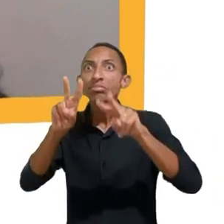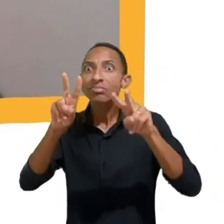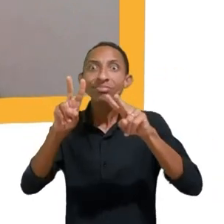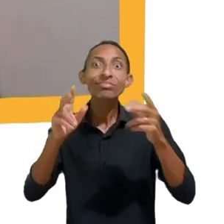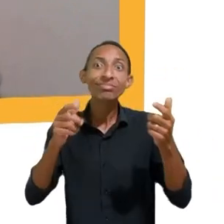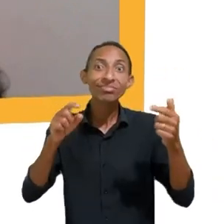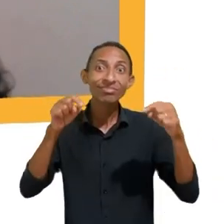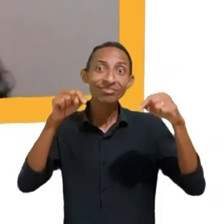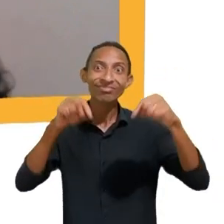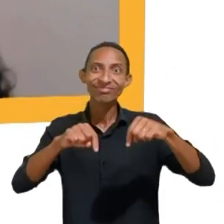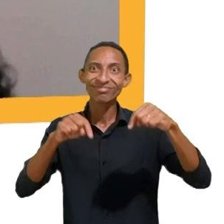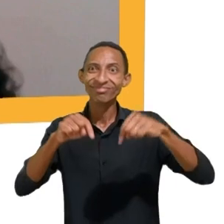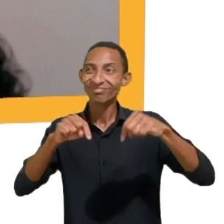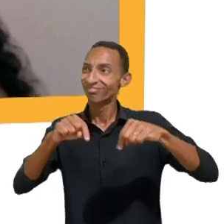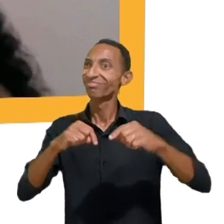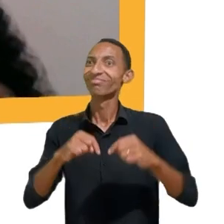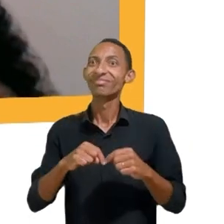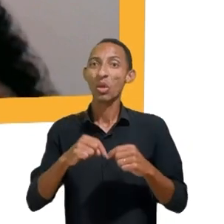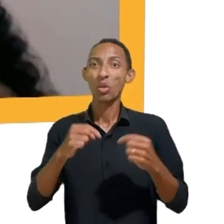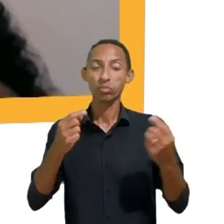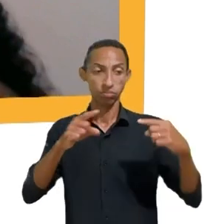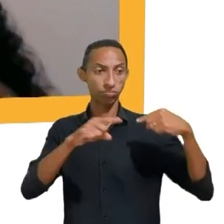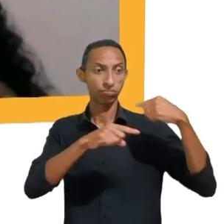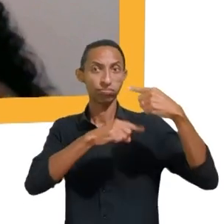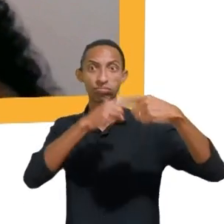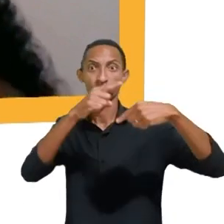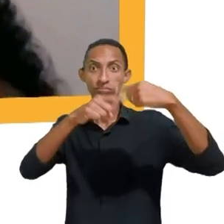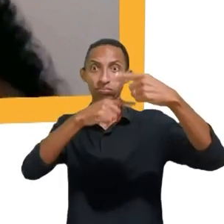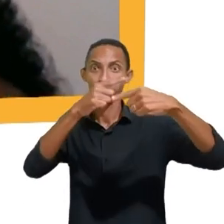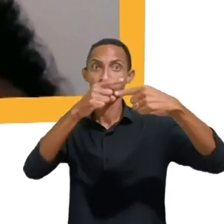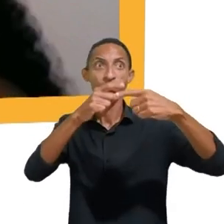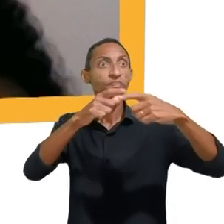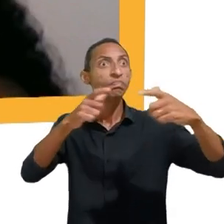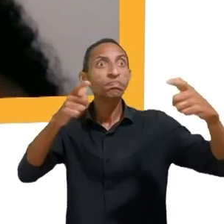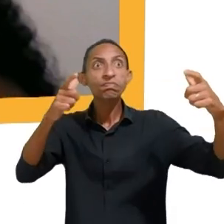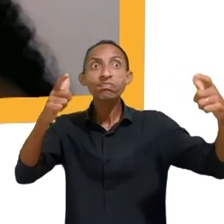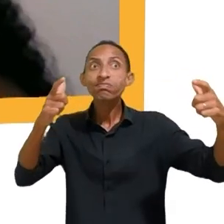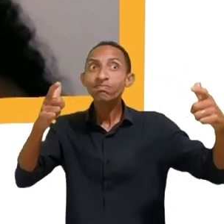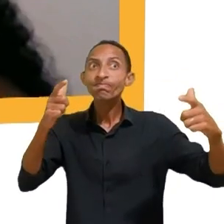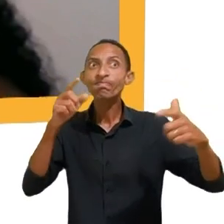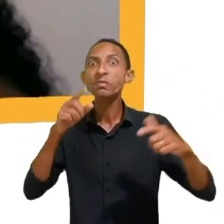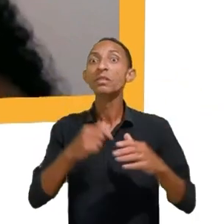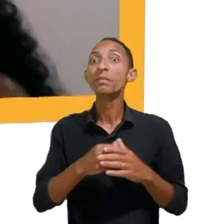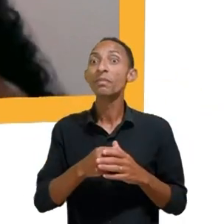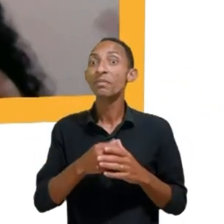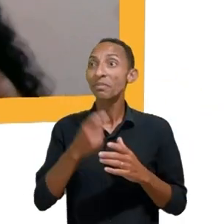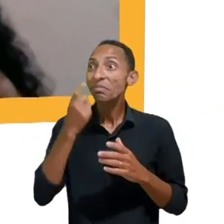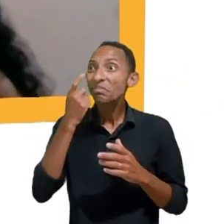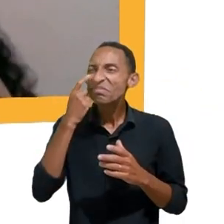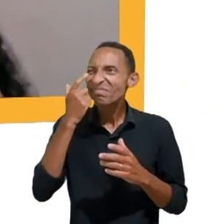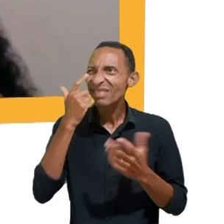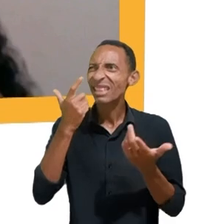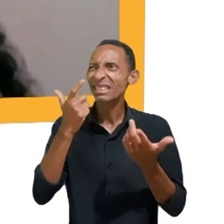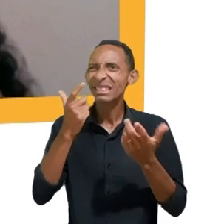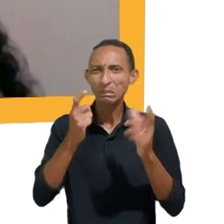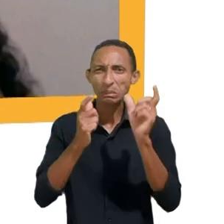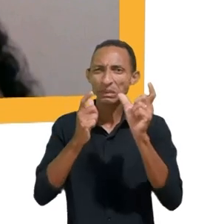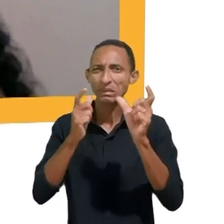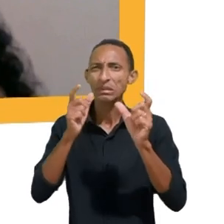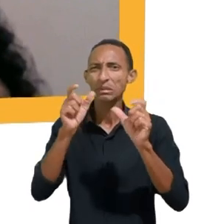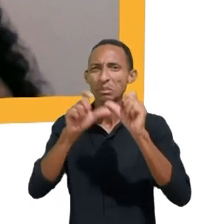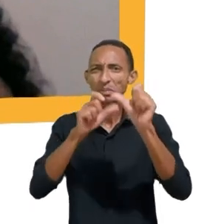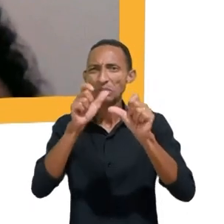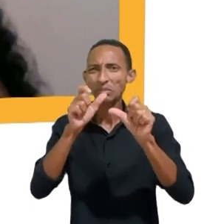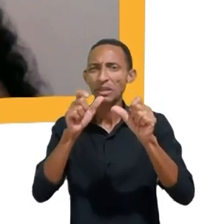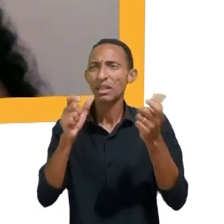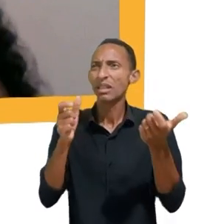como a geração mimizenta mas eu acho esse termo muito errado porque não é questão de ser mimimi é porque a